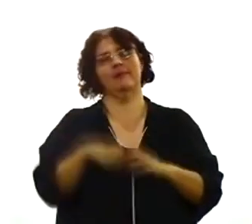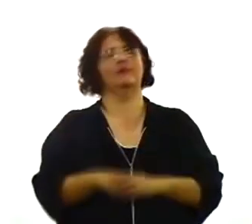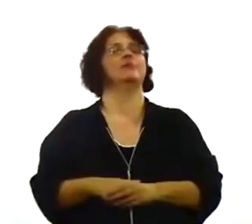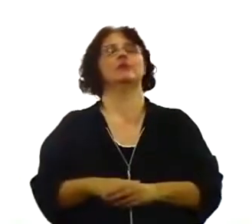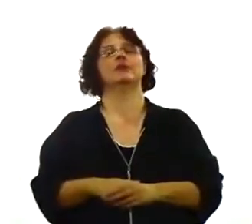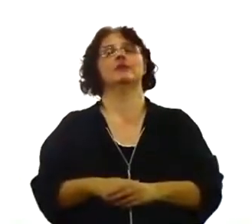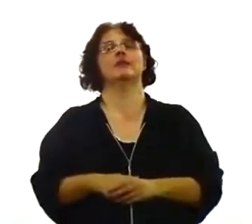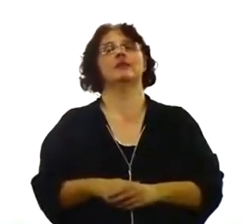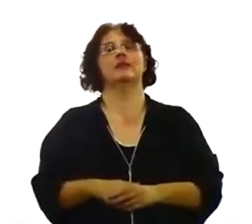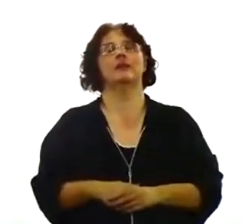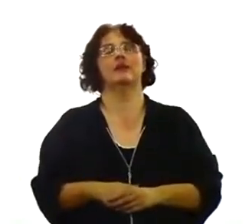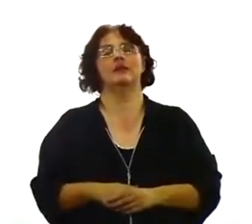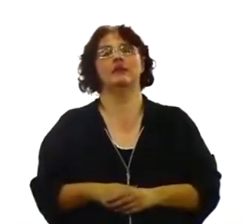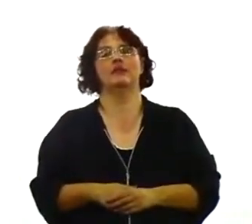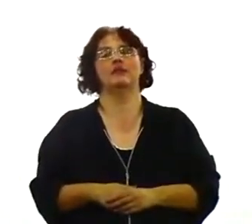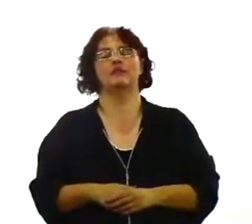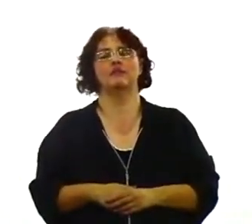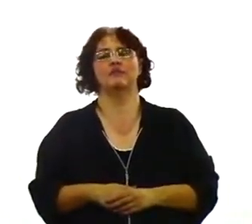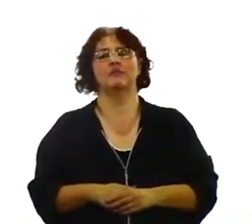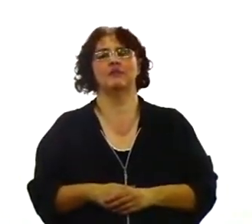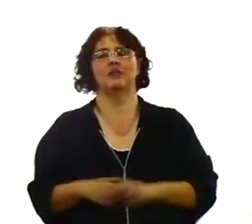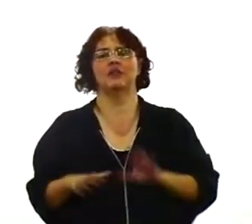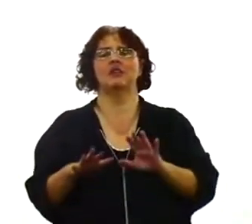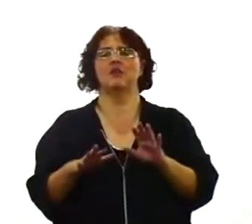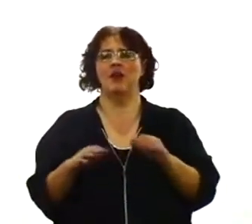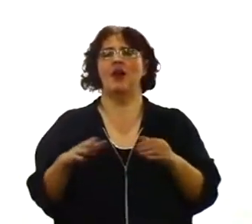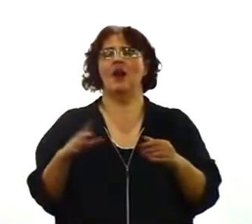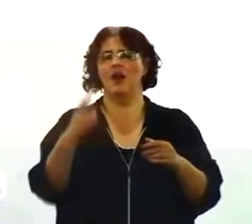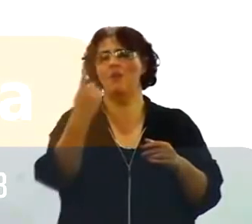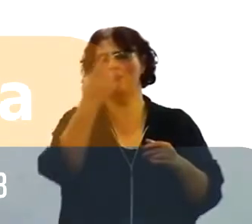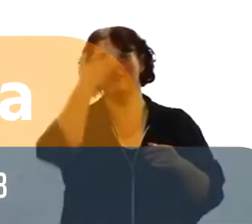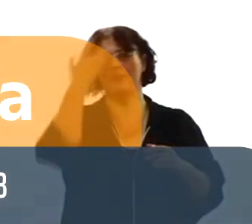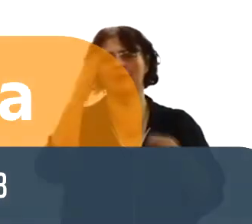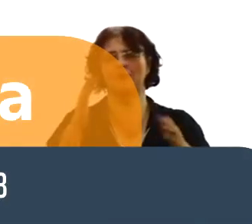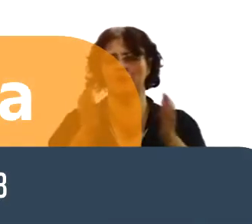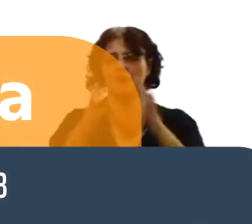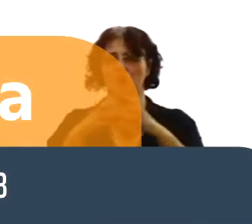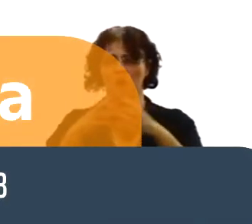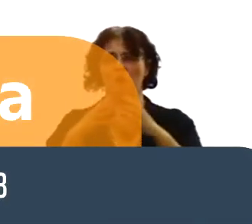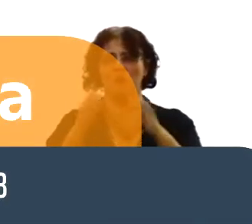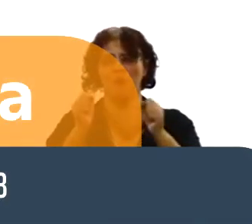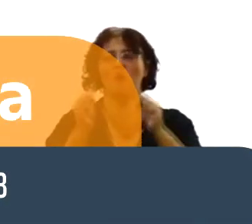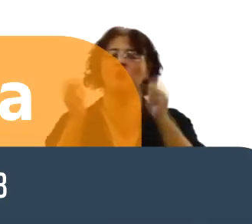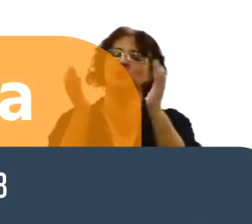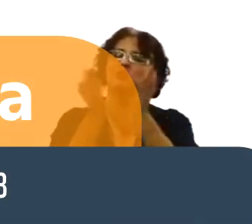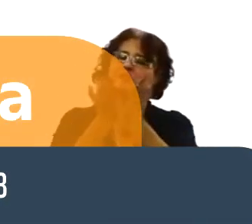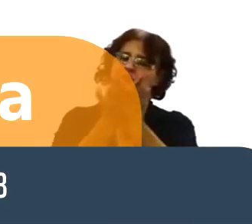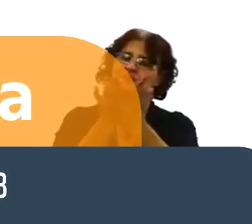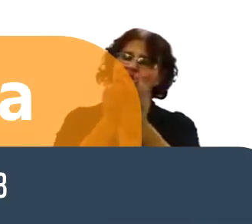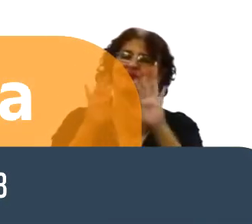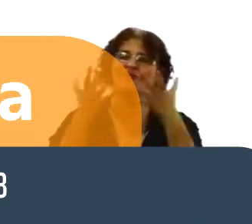celebrar a Páscoa? A igreja. Os crentes. Os outros assistem,